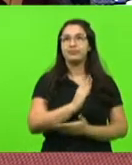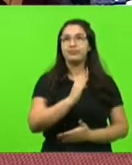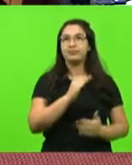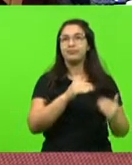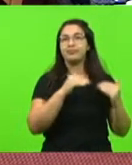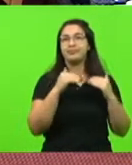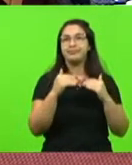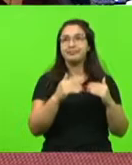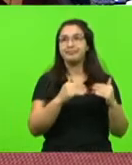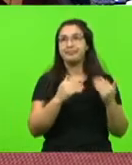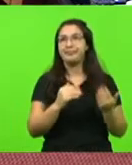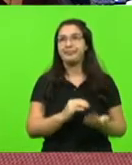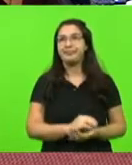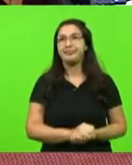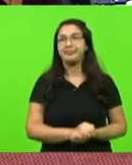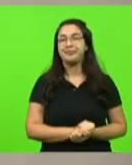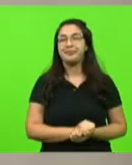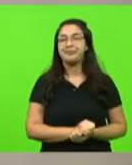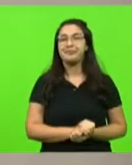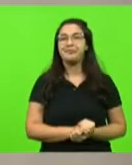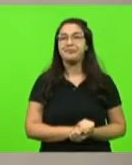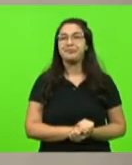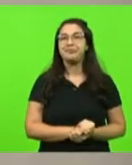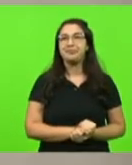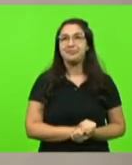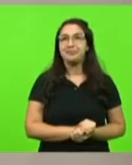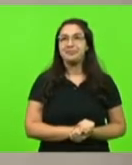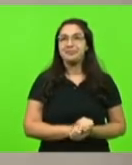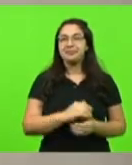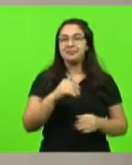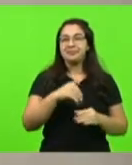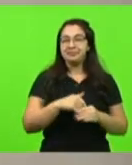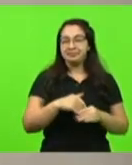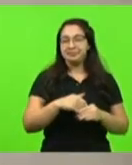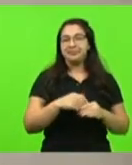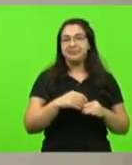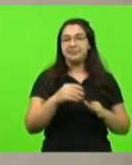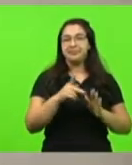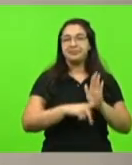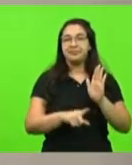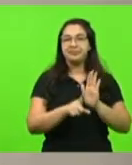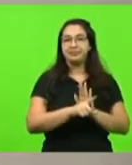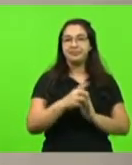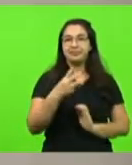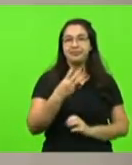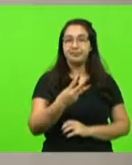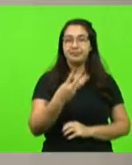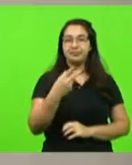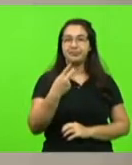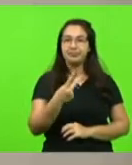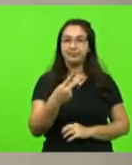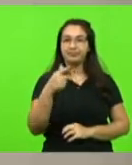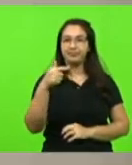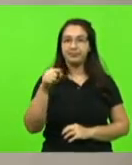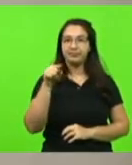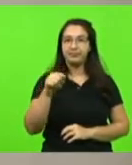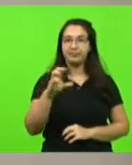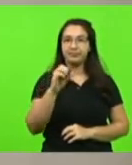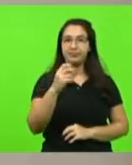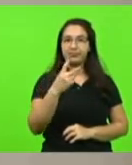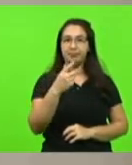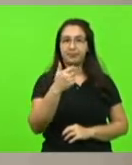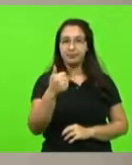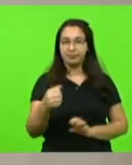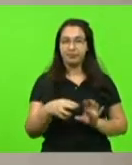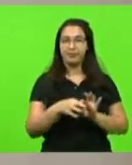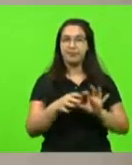aprovado por unanimidade. Em votação, redação final do projeto de lei 327.0.2021, autoriza a